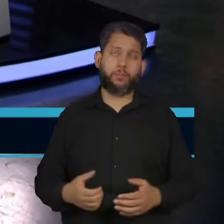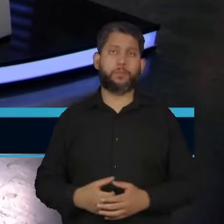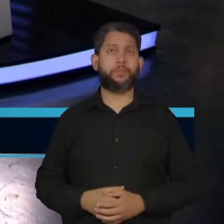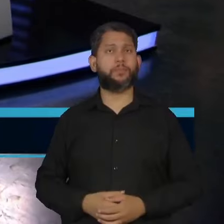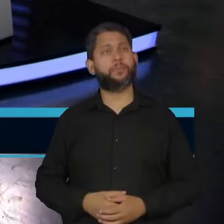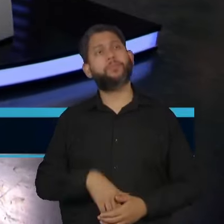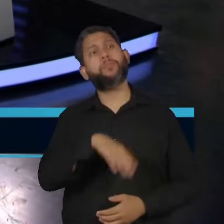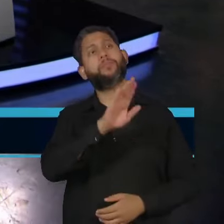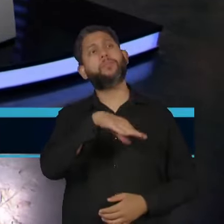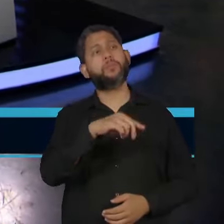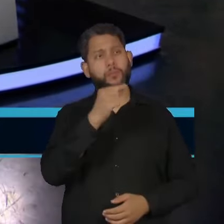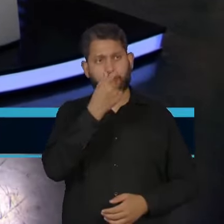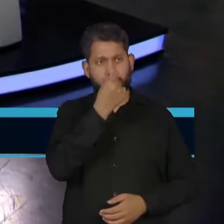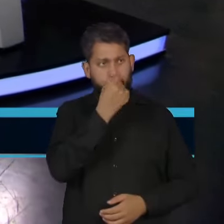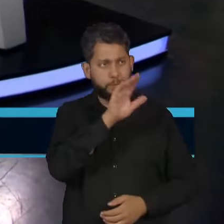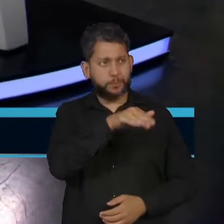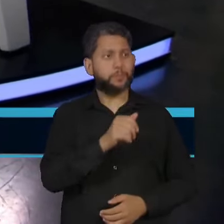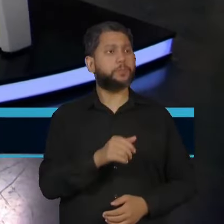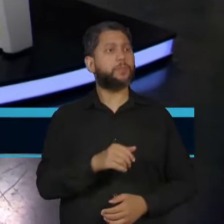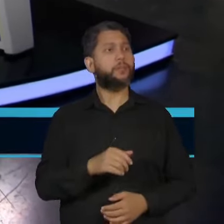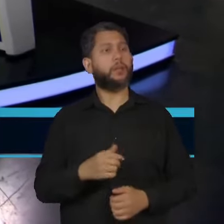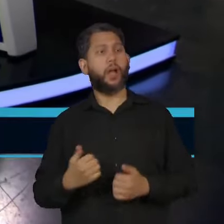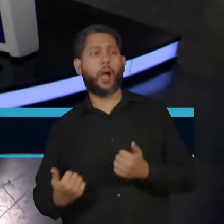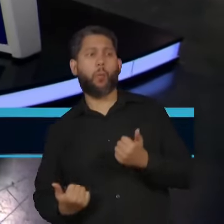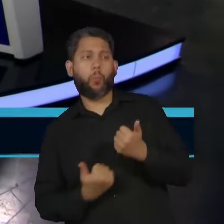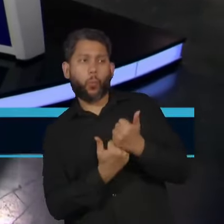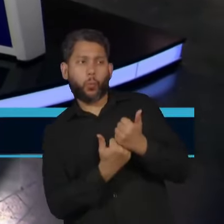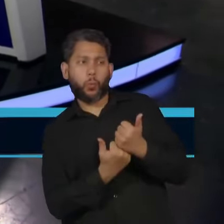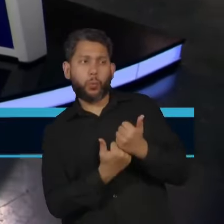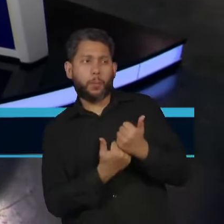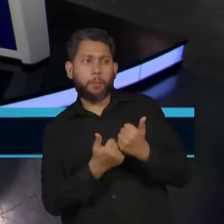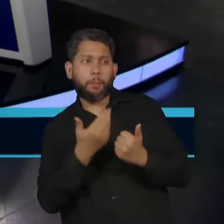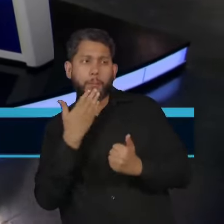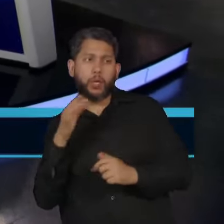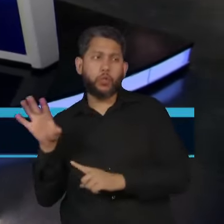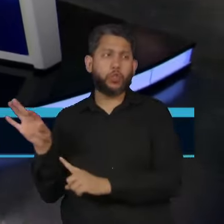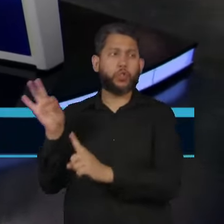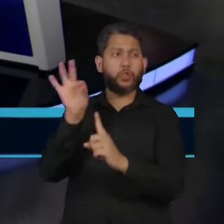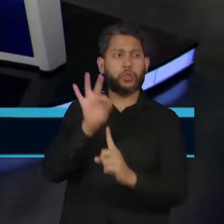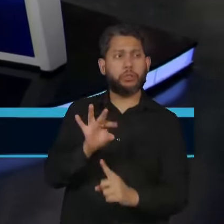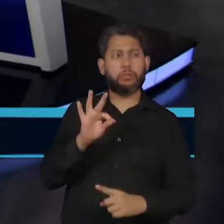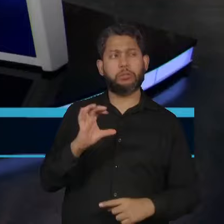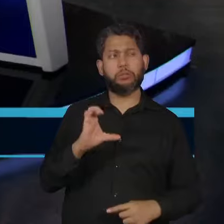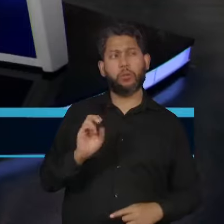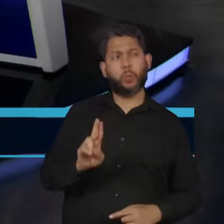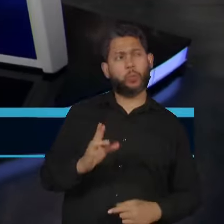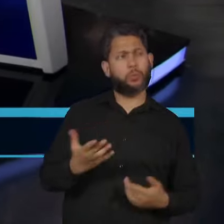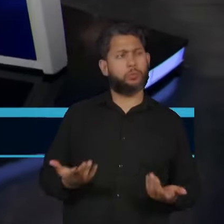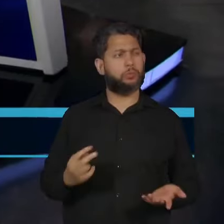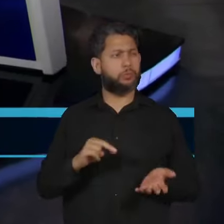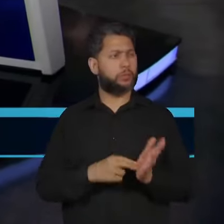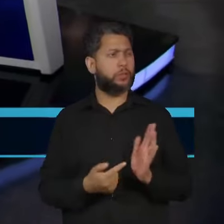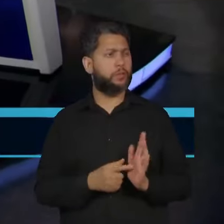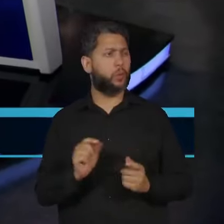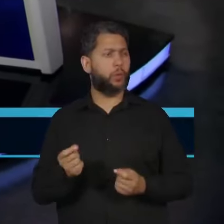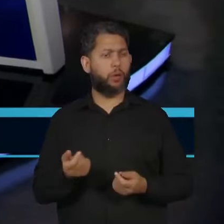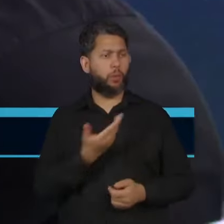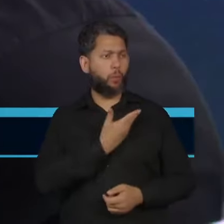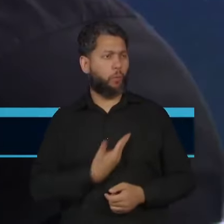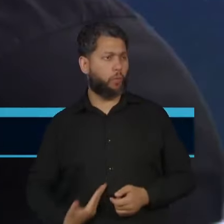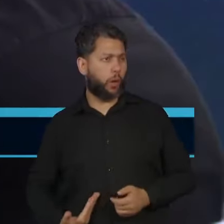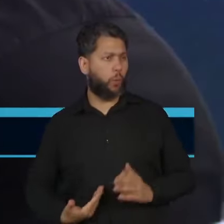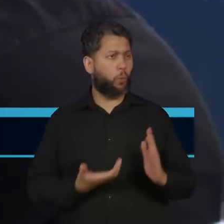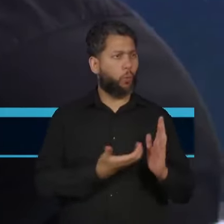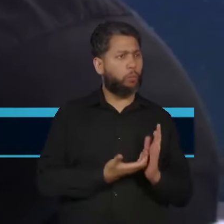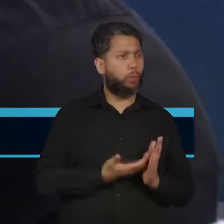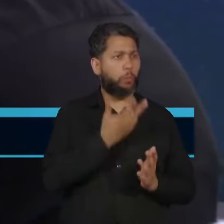Capaz, essa proposta de troca de apoio político por uma indicação ao TCU revela muito da relação entre o governo e o